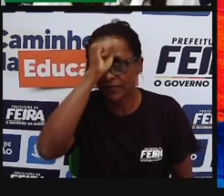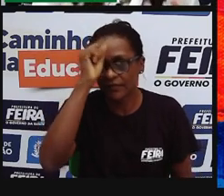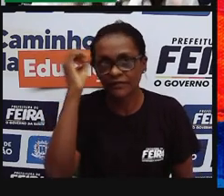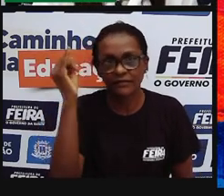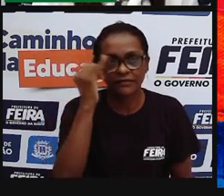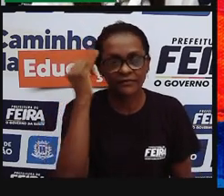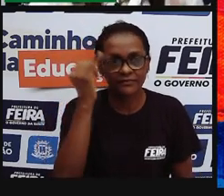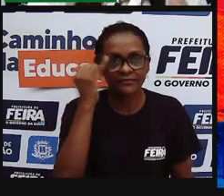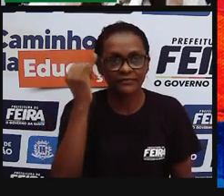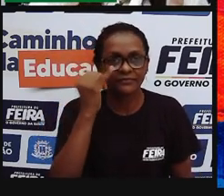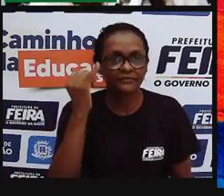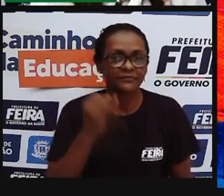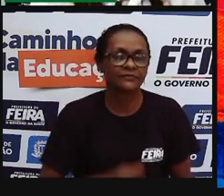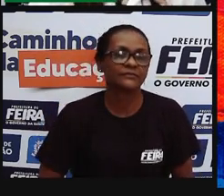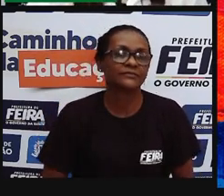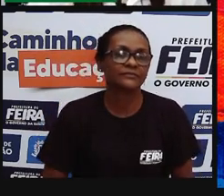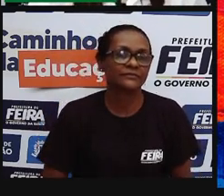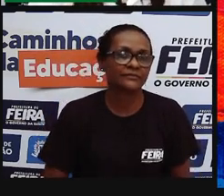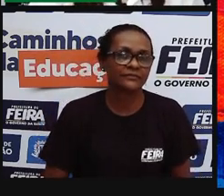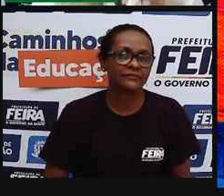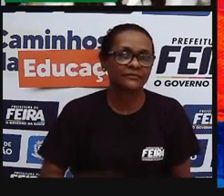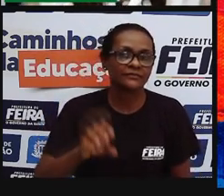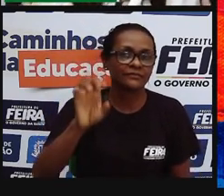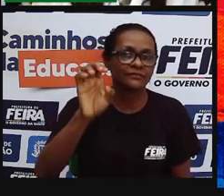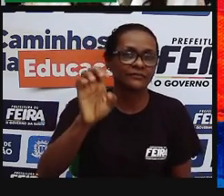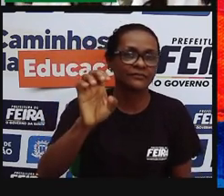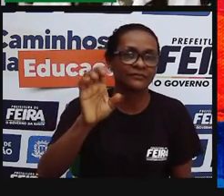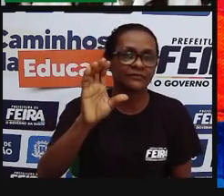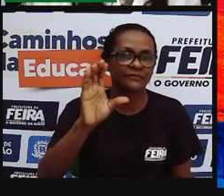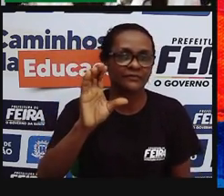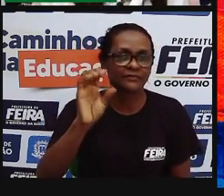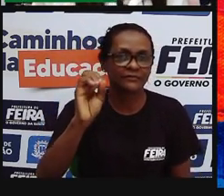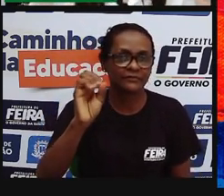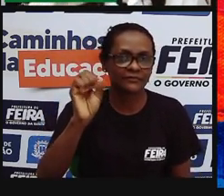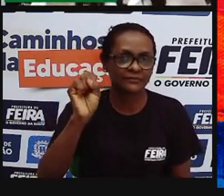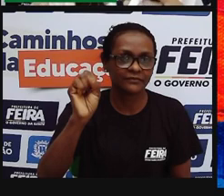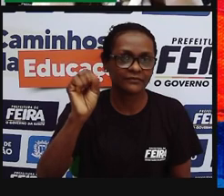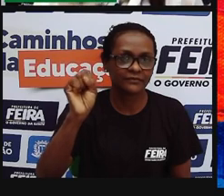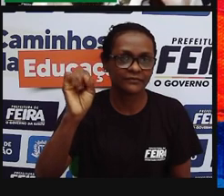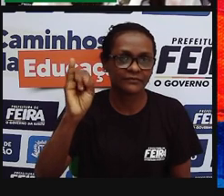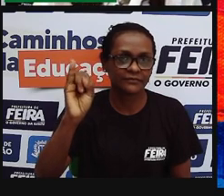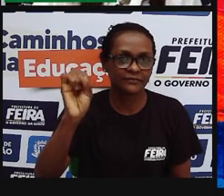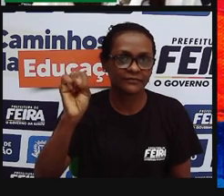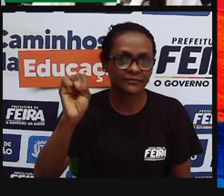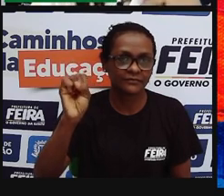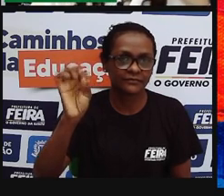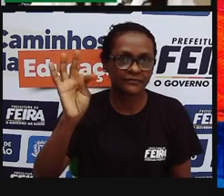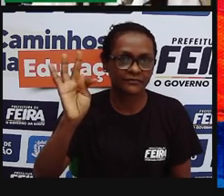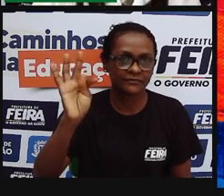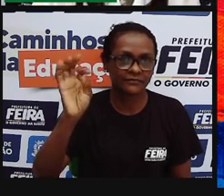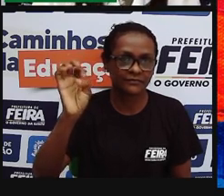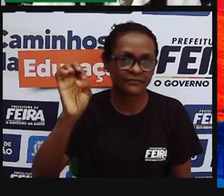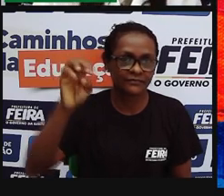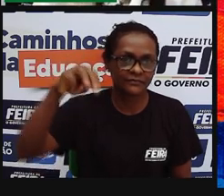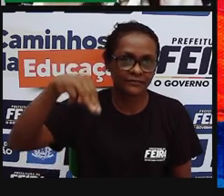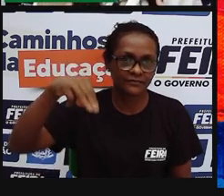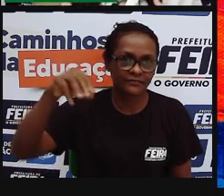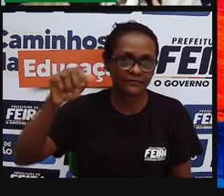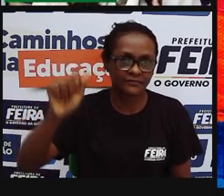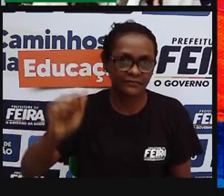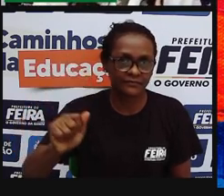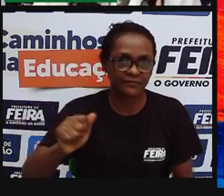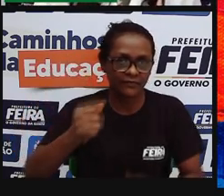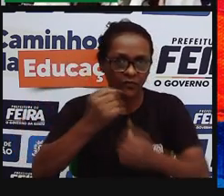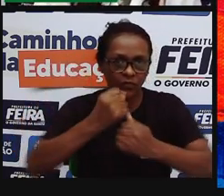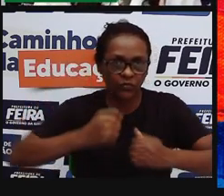biomas, nós vimos o quê? Que ecossistema, ele é um conceito mais amplo, né, dessa relação entre os fatores bióticos e os